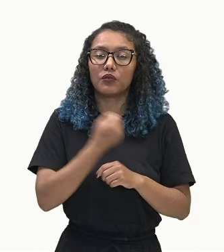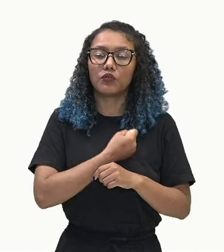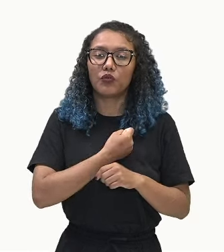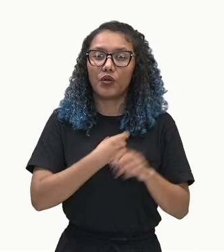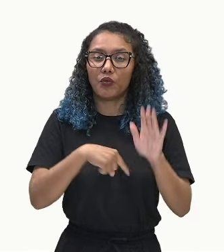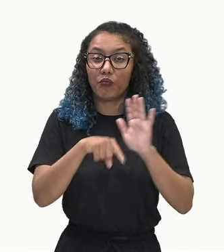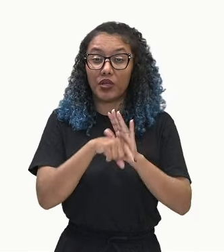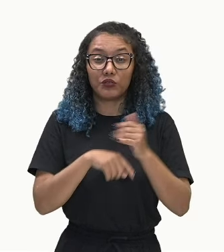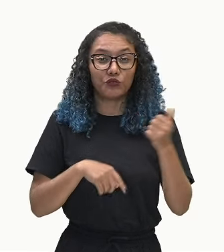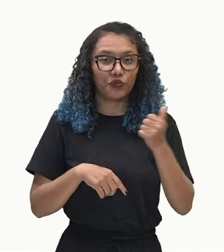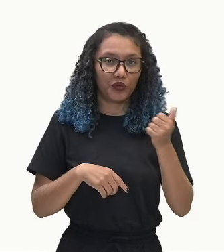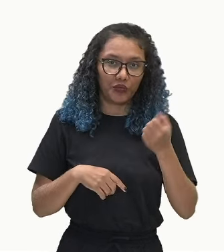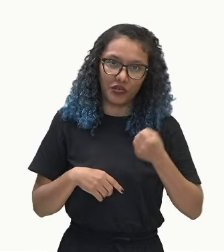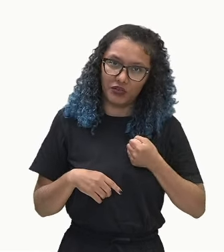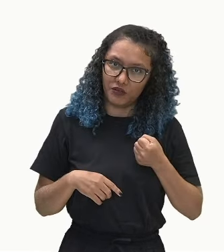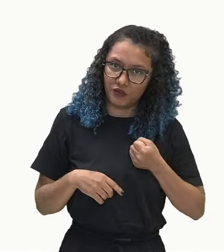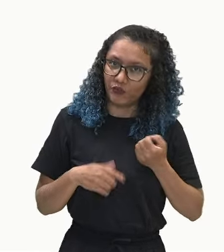primeiro.